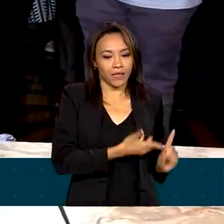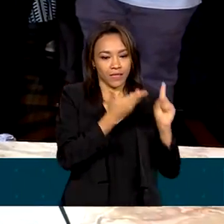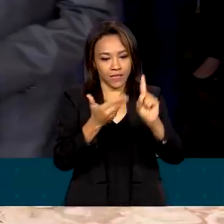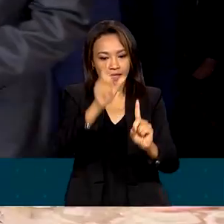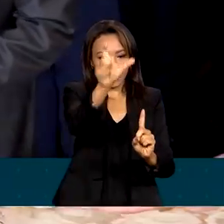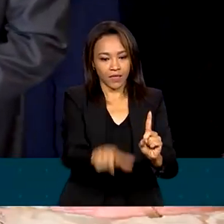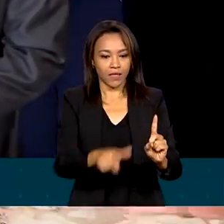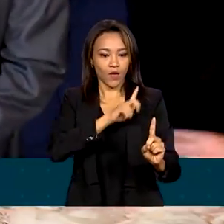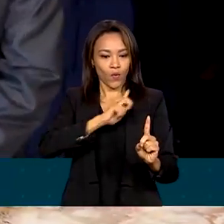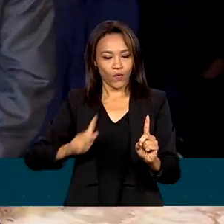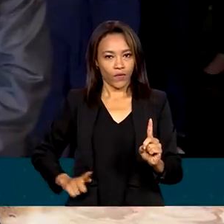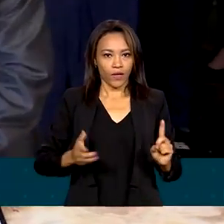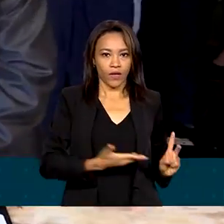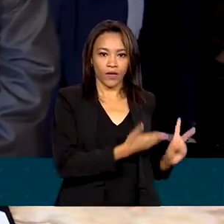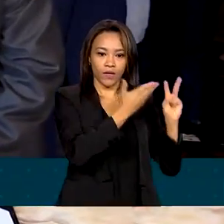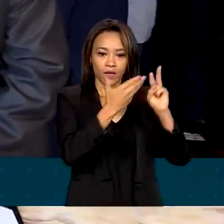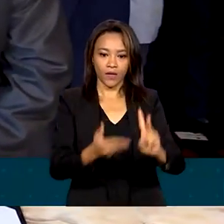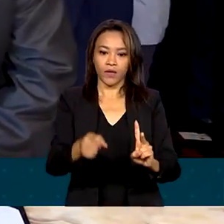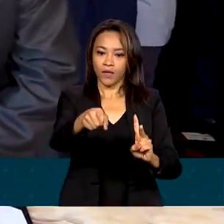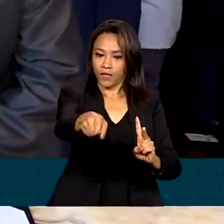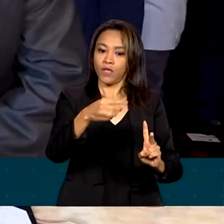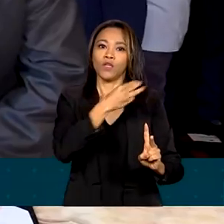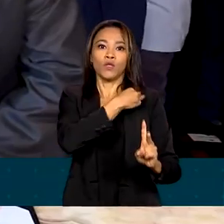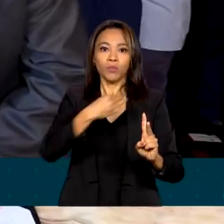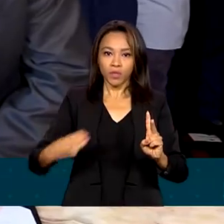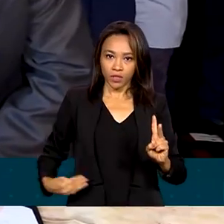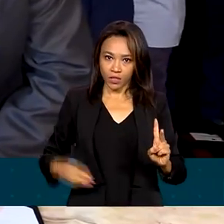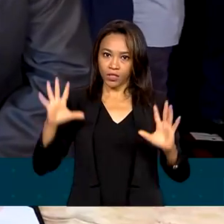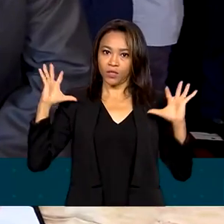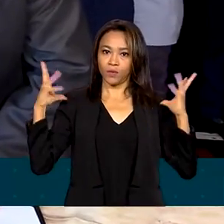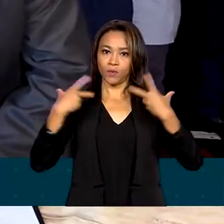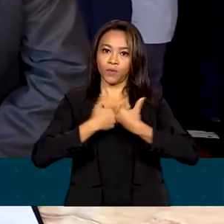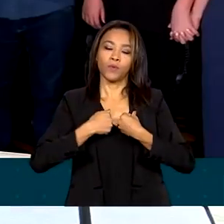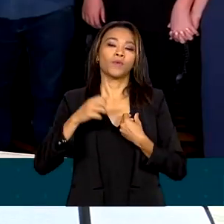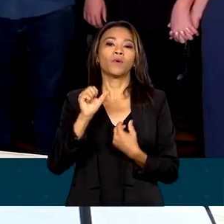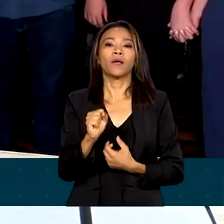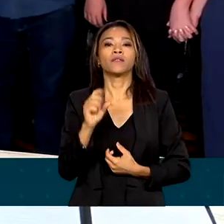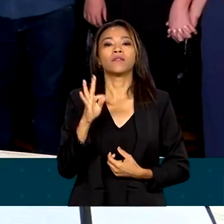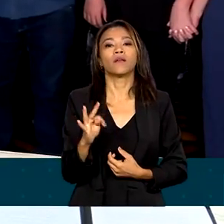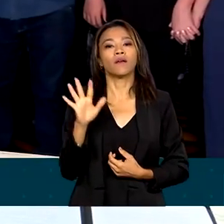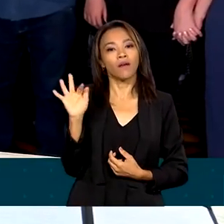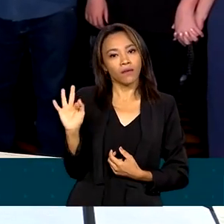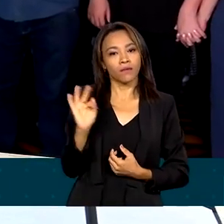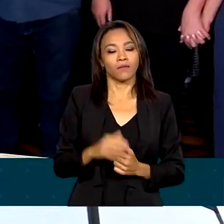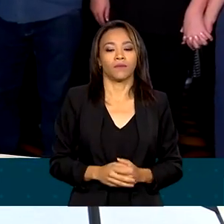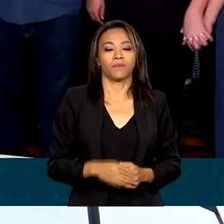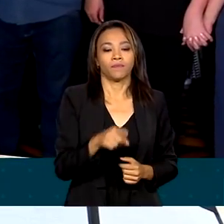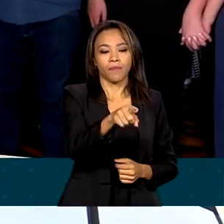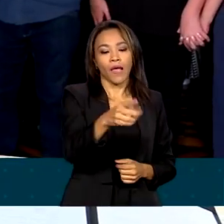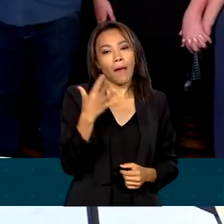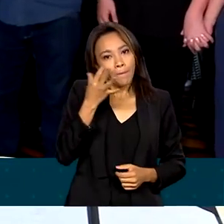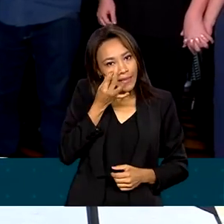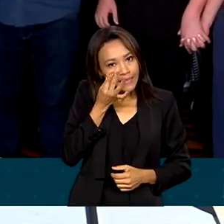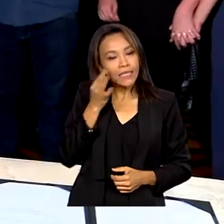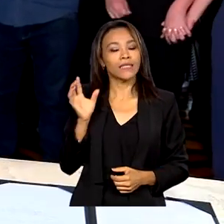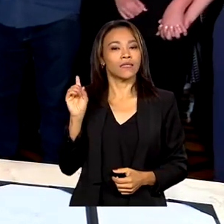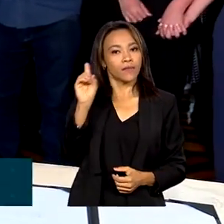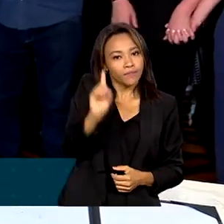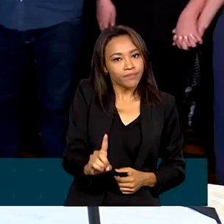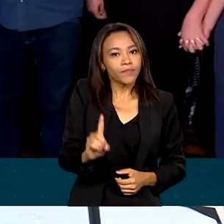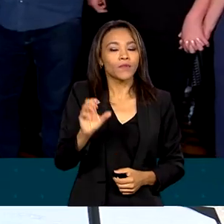Raquel Lira e do ministro Ricardo Lewandowski, do Supremo Tribunal Federal. A presença do Supremo Tribunal Federal